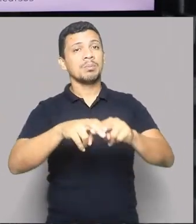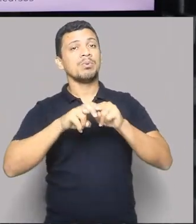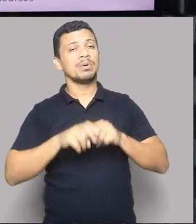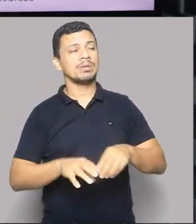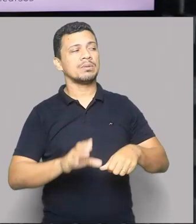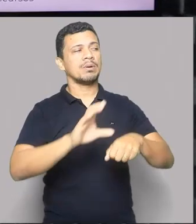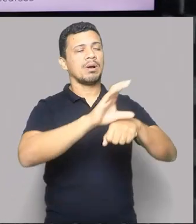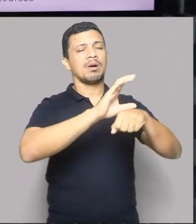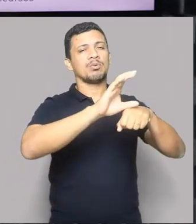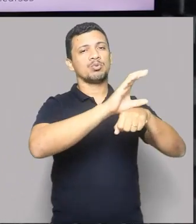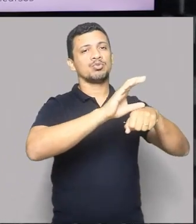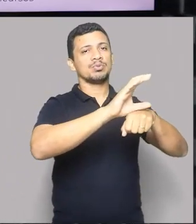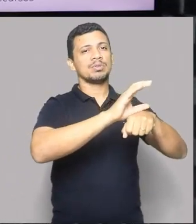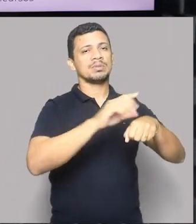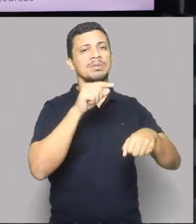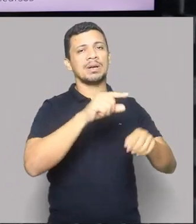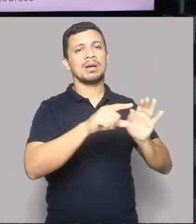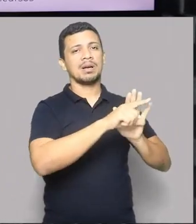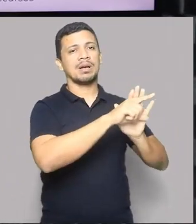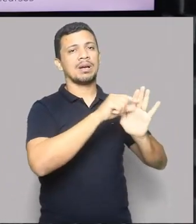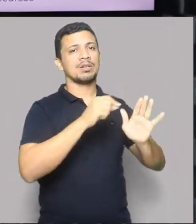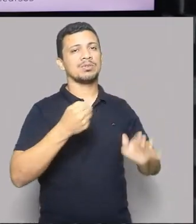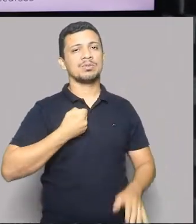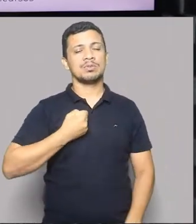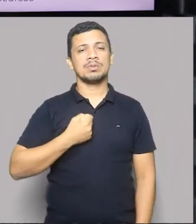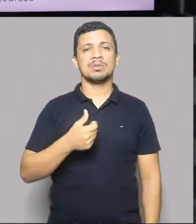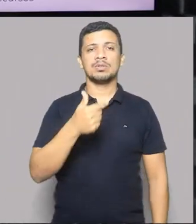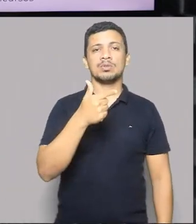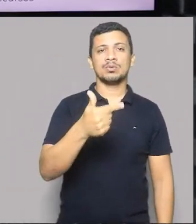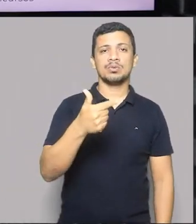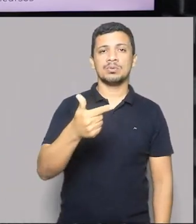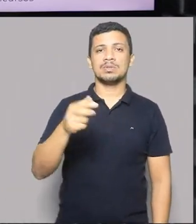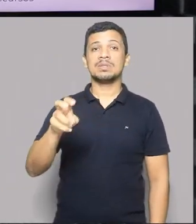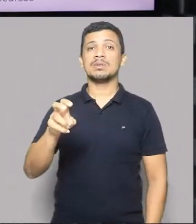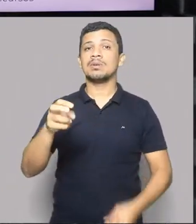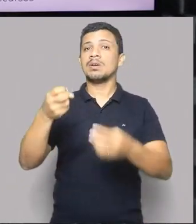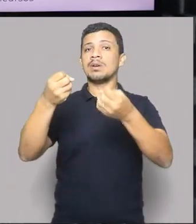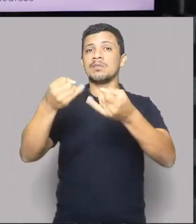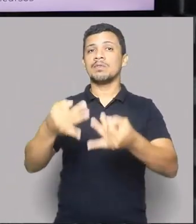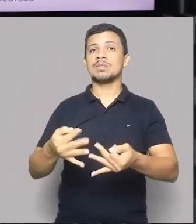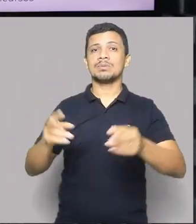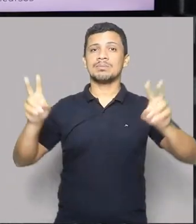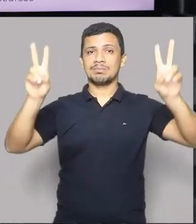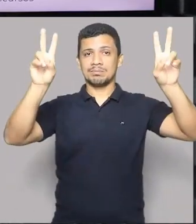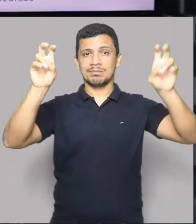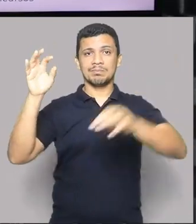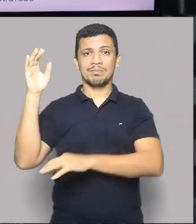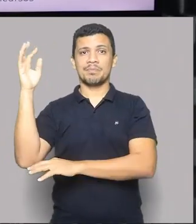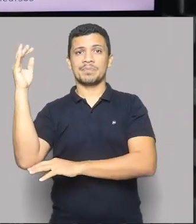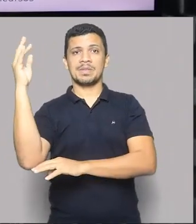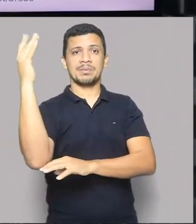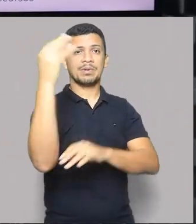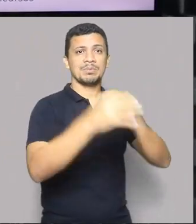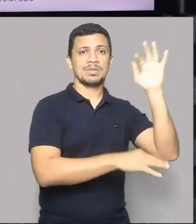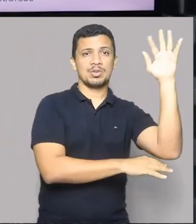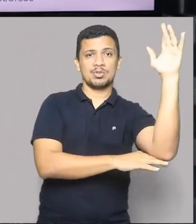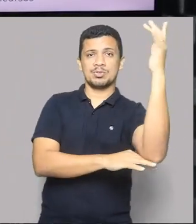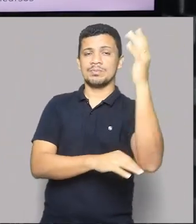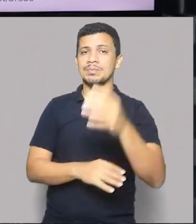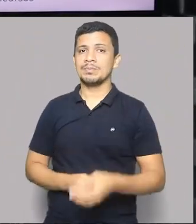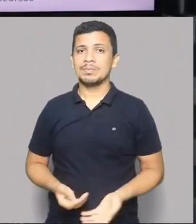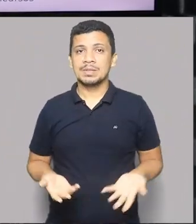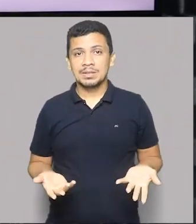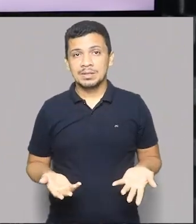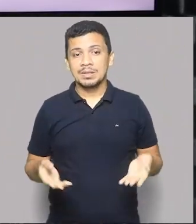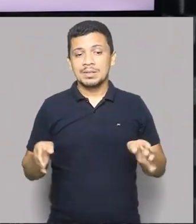Constituição, lá no artigo 225, vai falar sobre meio ambiente. Mas, se a gente fala de meio ambiente,